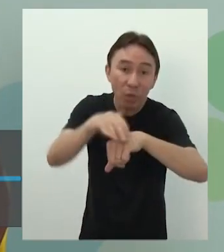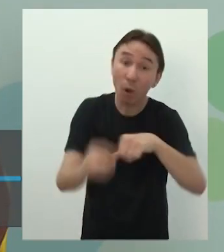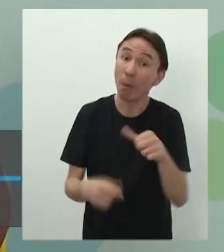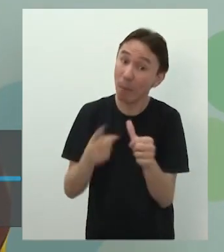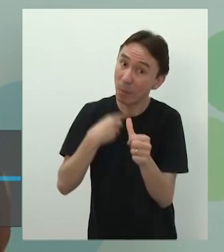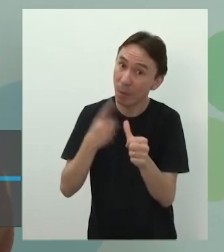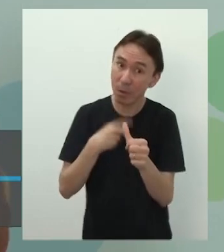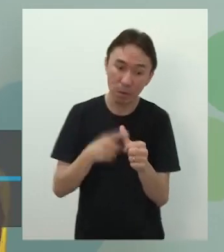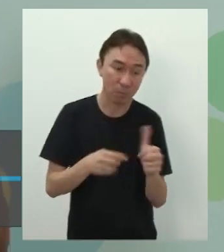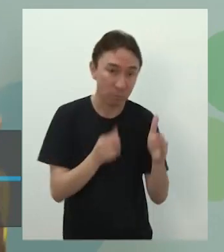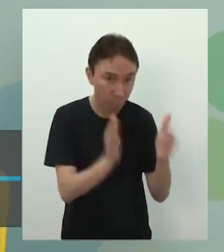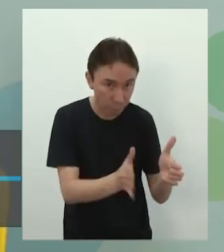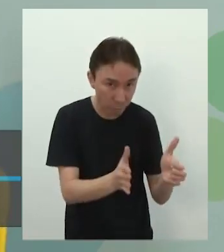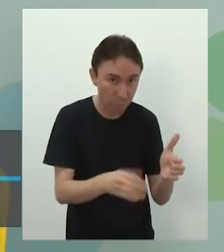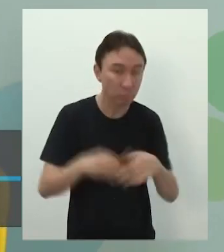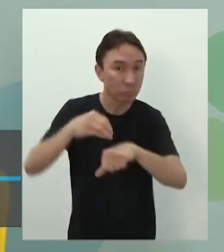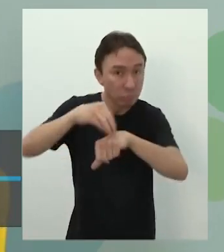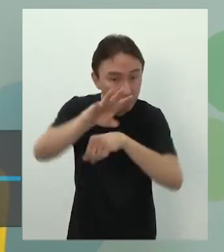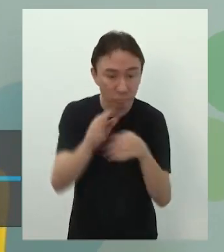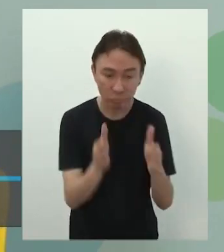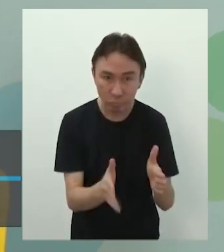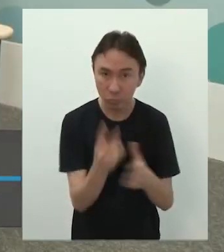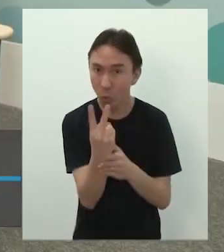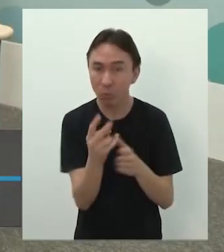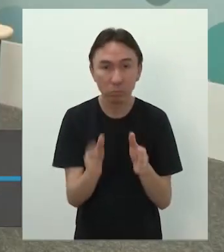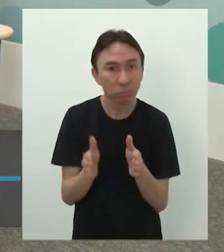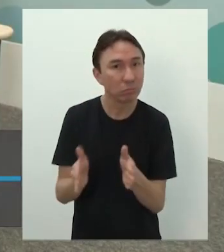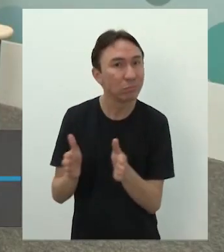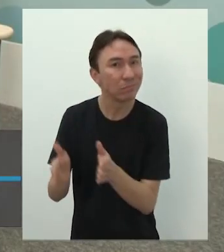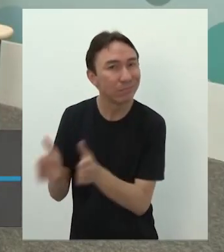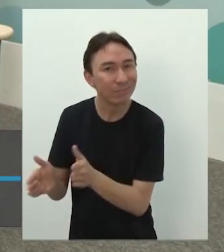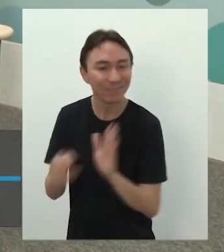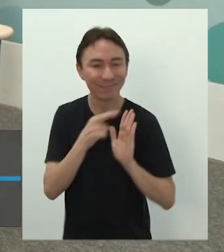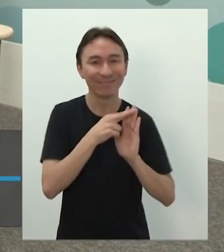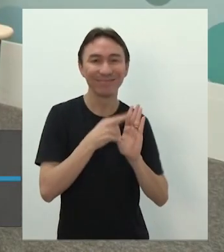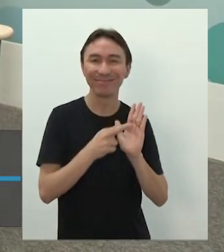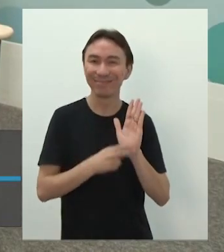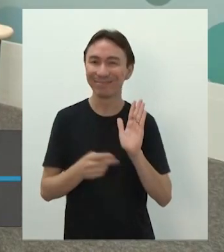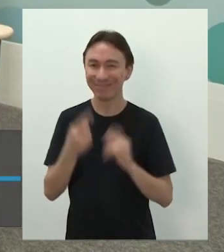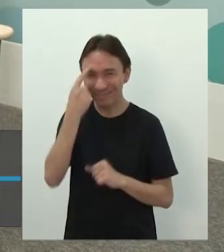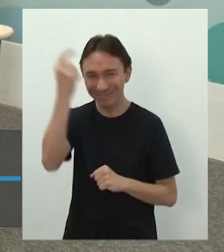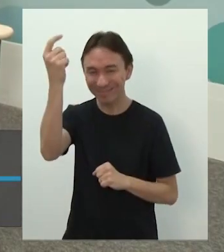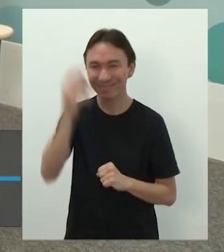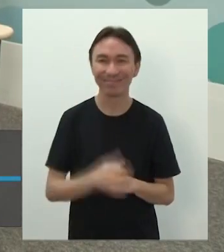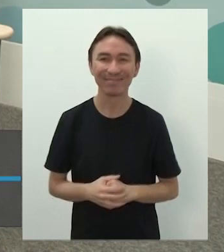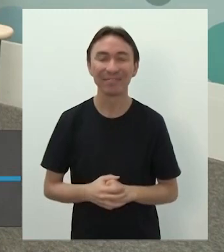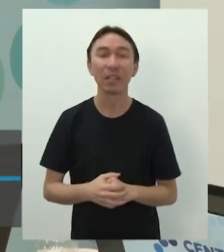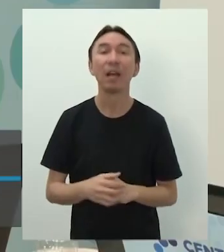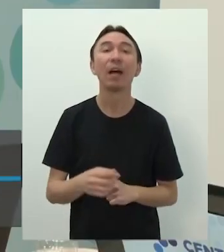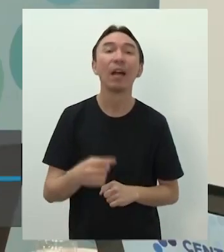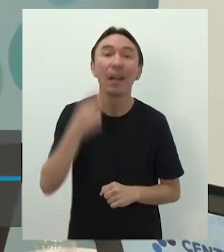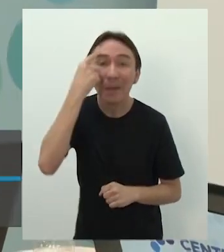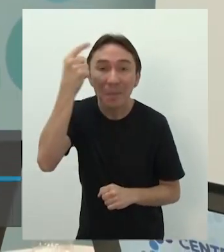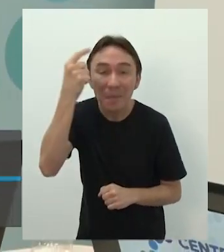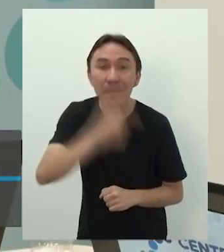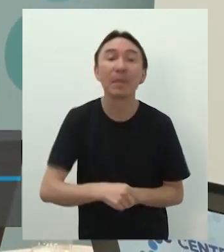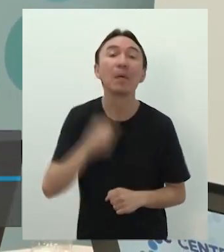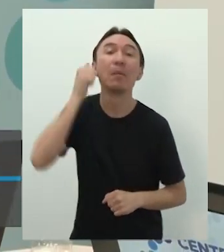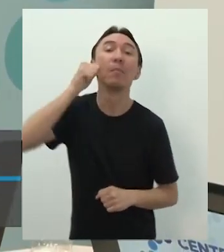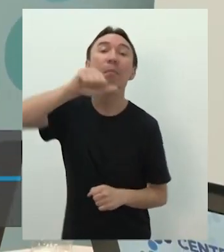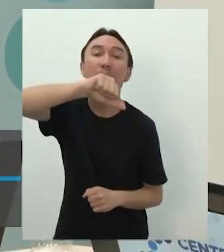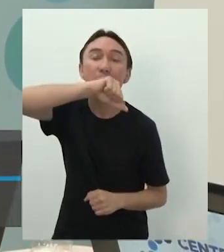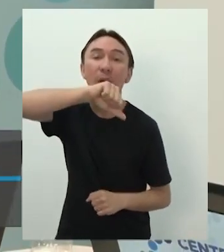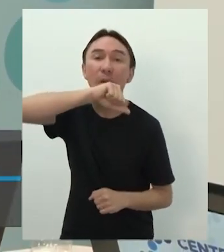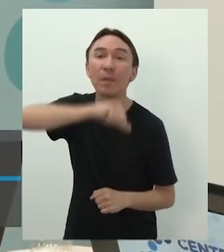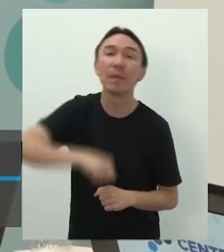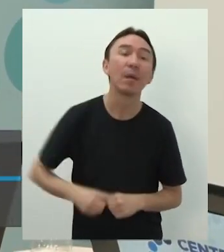aquilo, depois aquilo outro. Manual de instruções, como a gente já disse. Isso. Por favor. Lembra sempre do que a sua mãe pede para você fazer. É injuntivo.